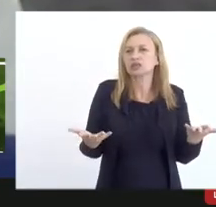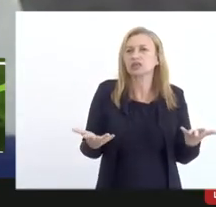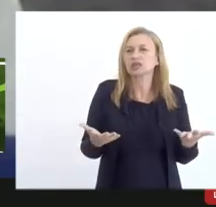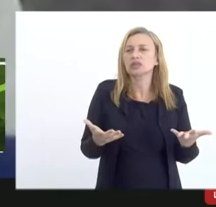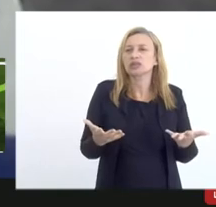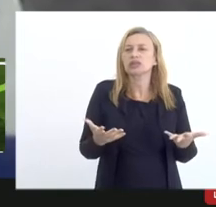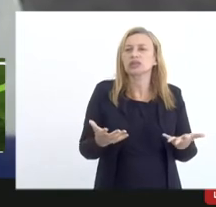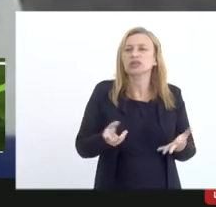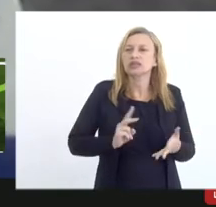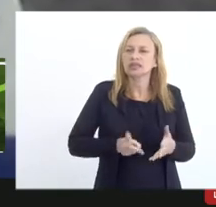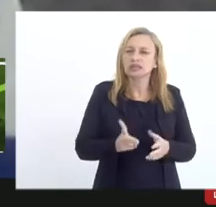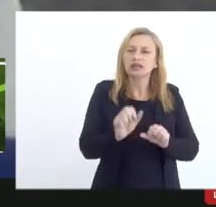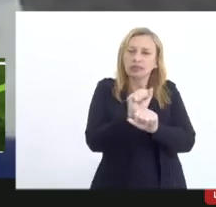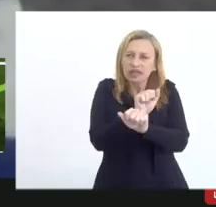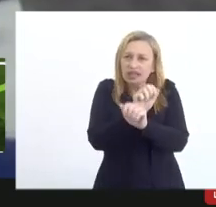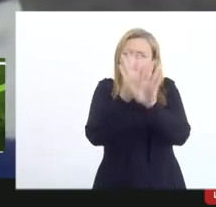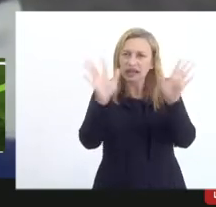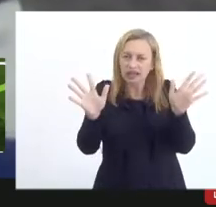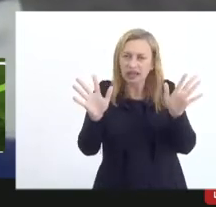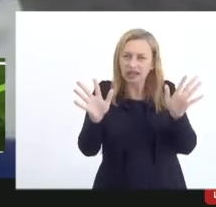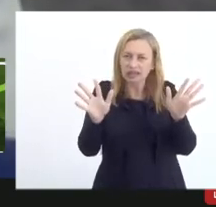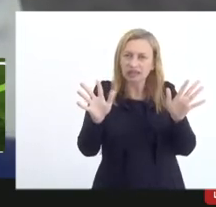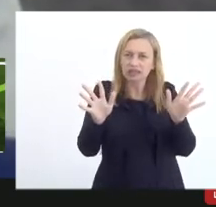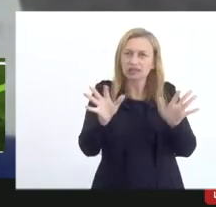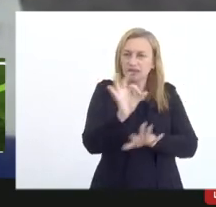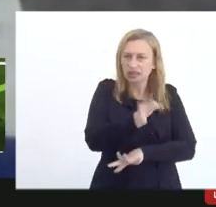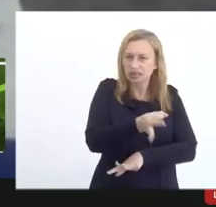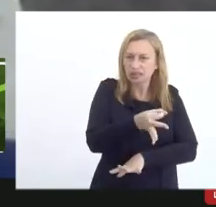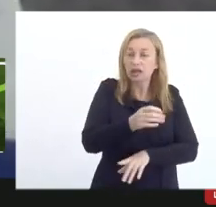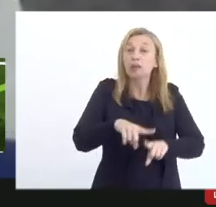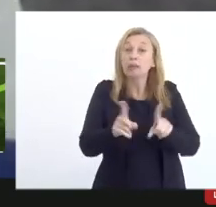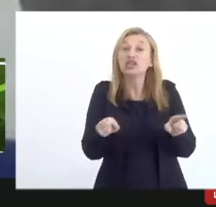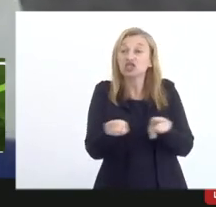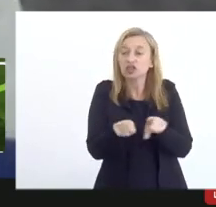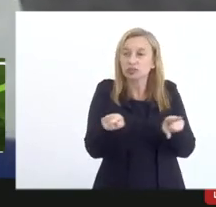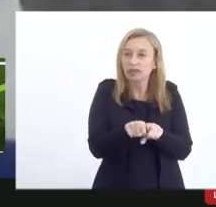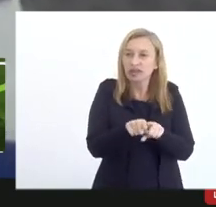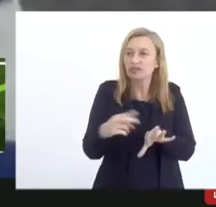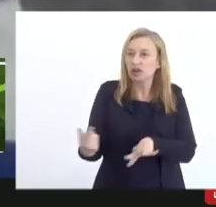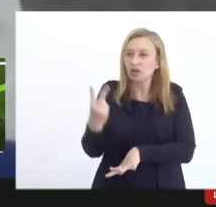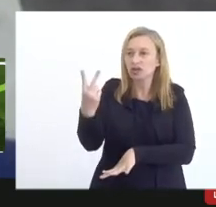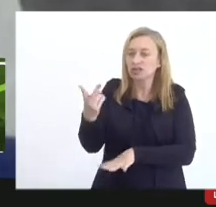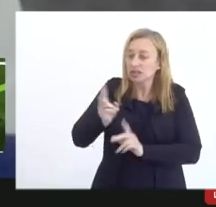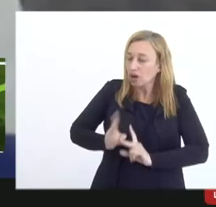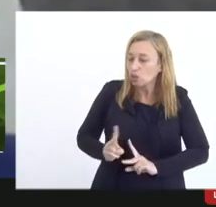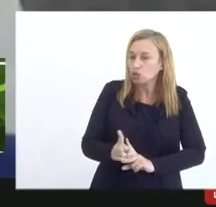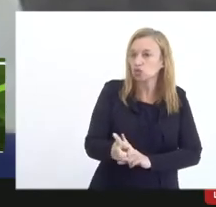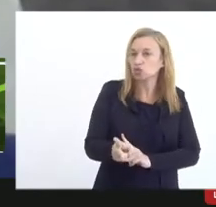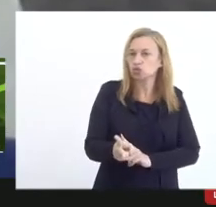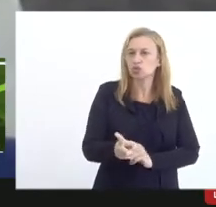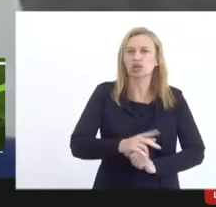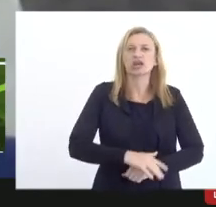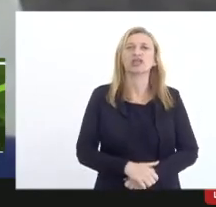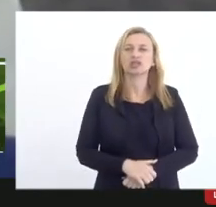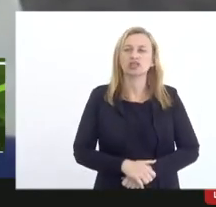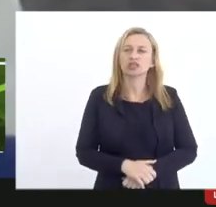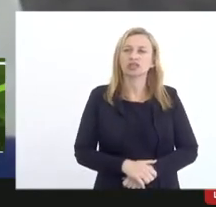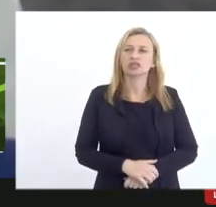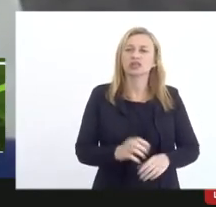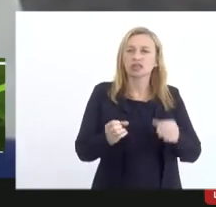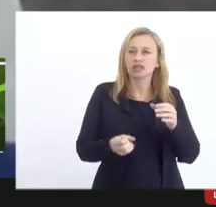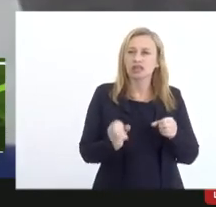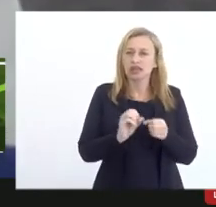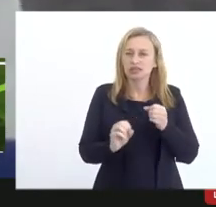prezando sempre pela transparência pela legalidade mas também prezando pela continuidade dos fazeres